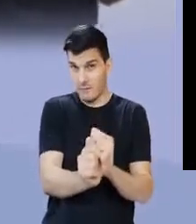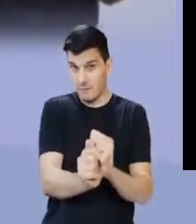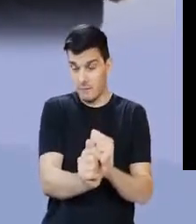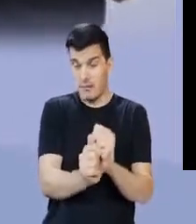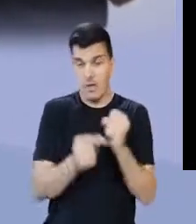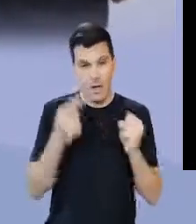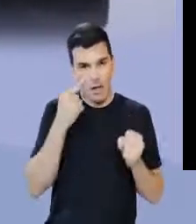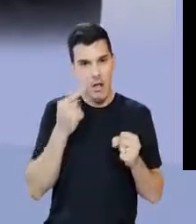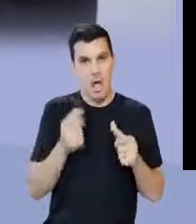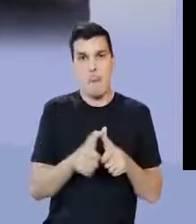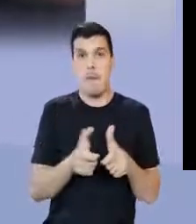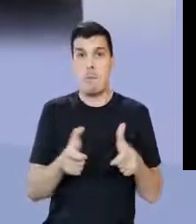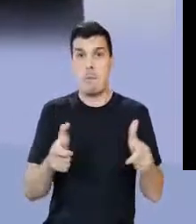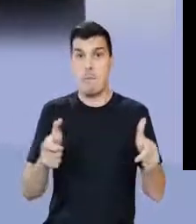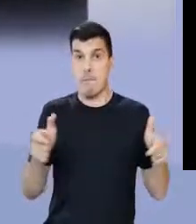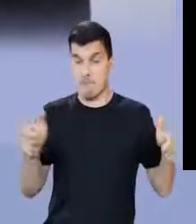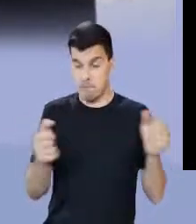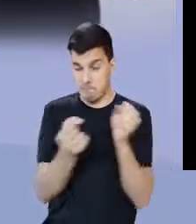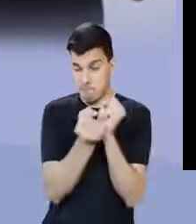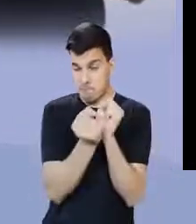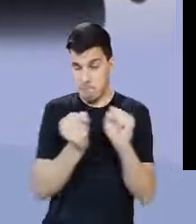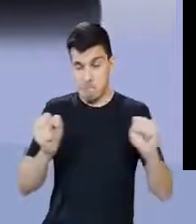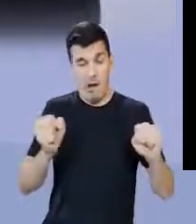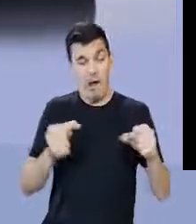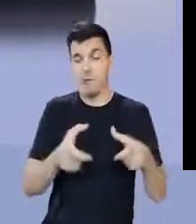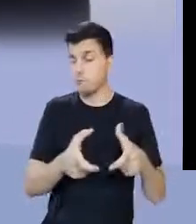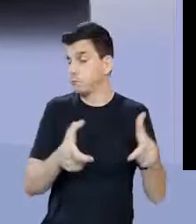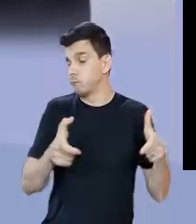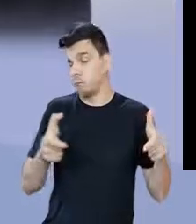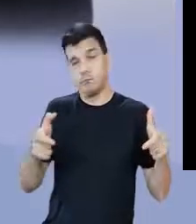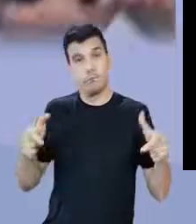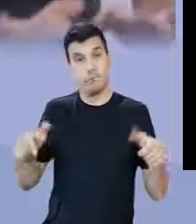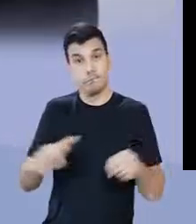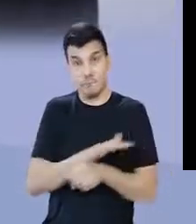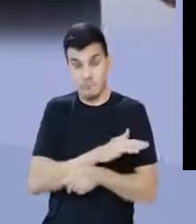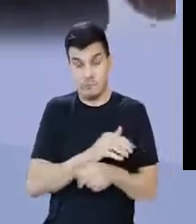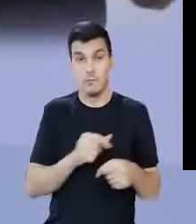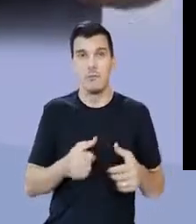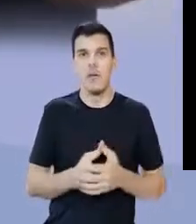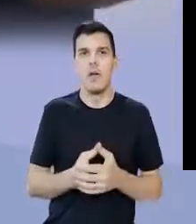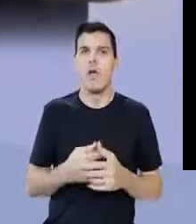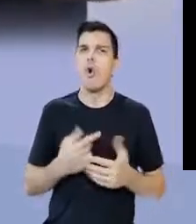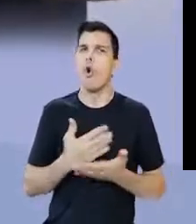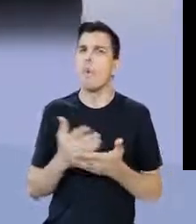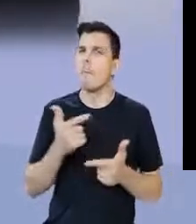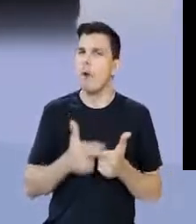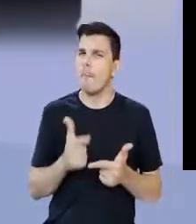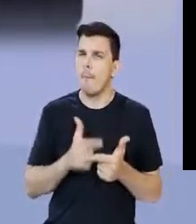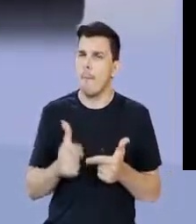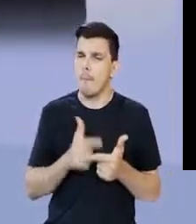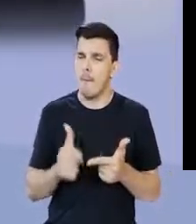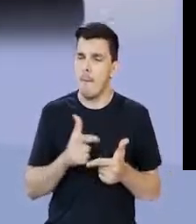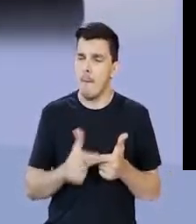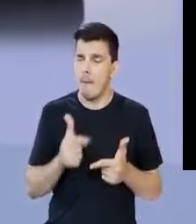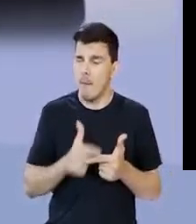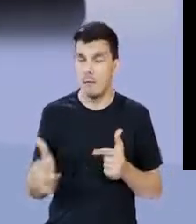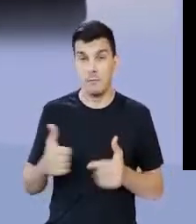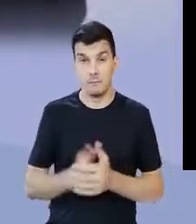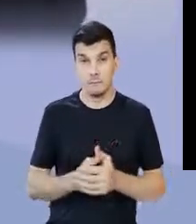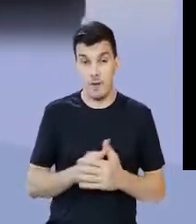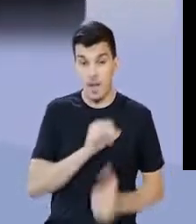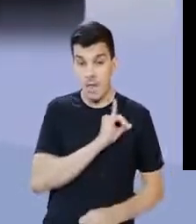então eram um maior número, a gente chega um momento que a população escrava é três vezes maior que a população livre, começa a ver problemas,